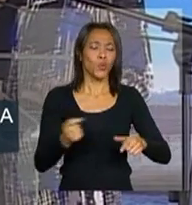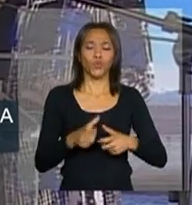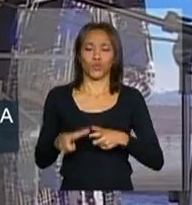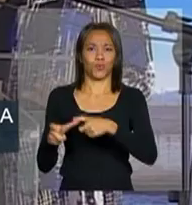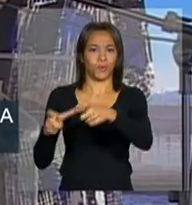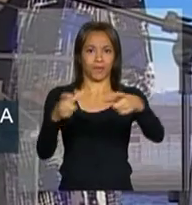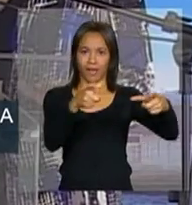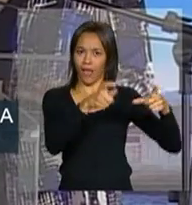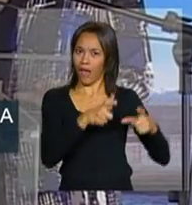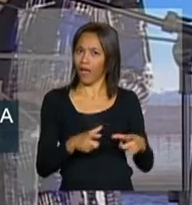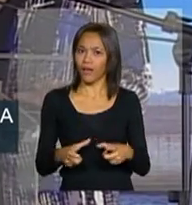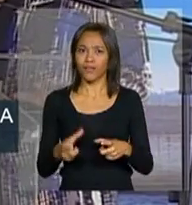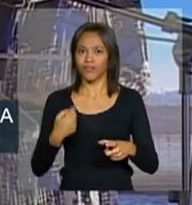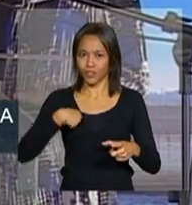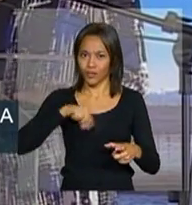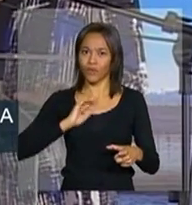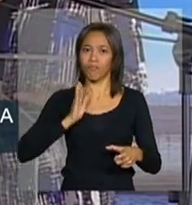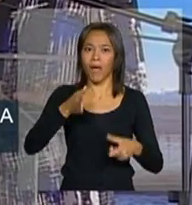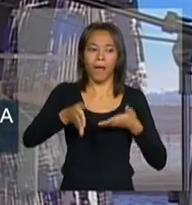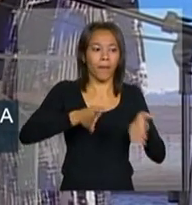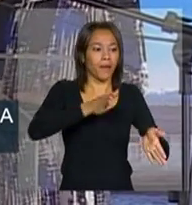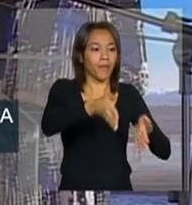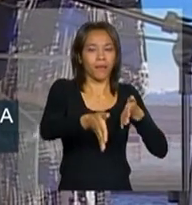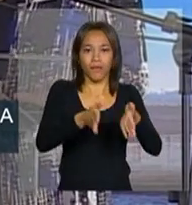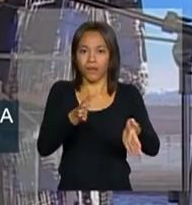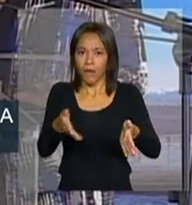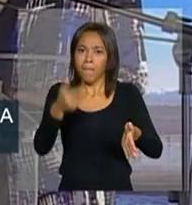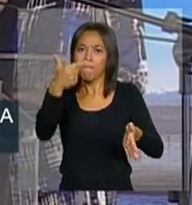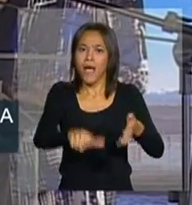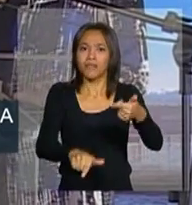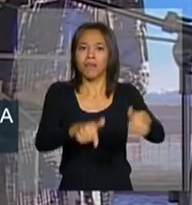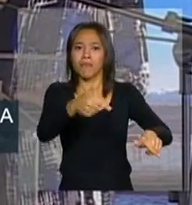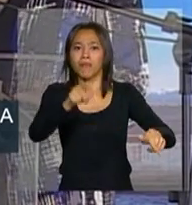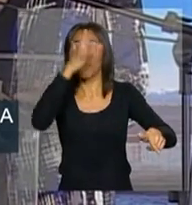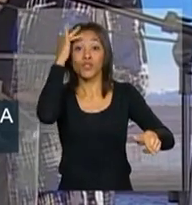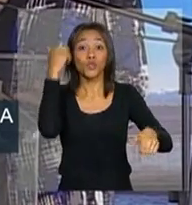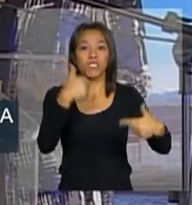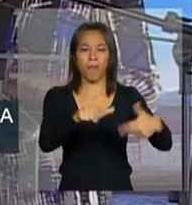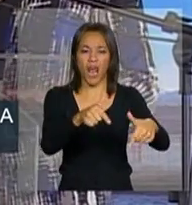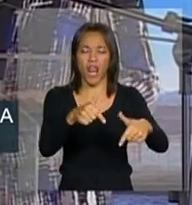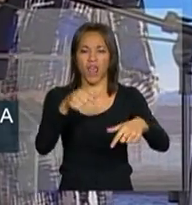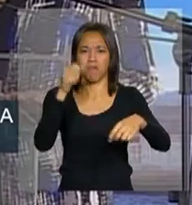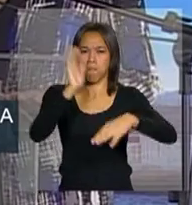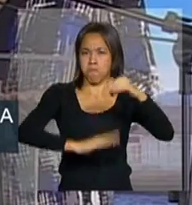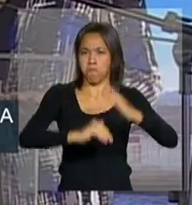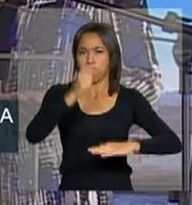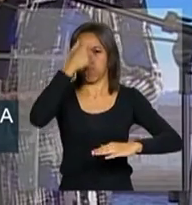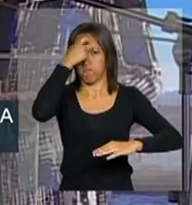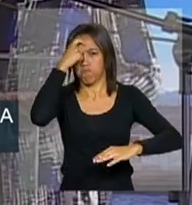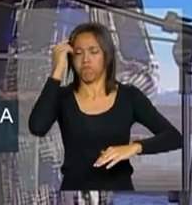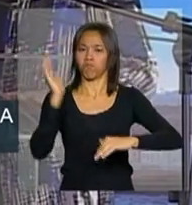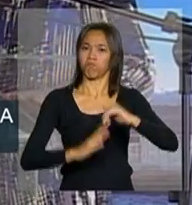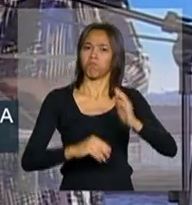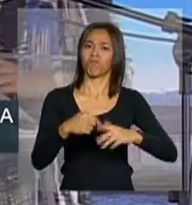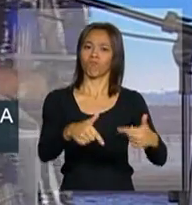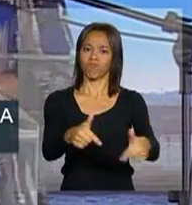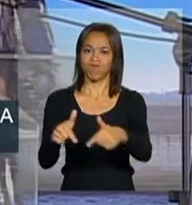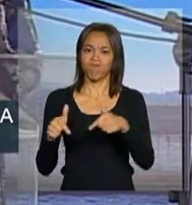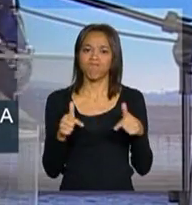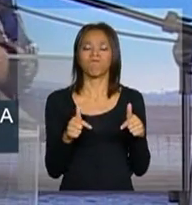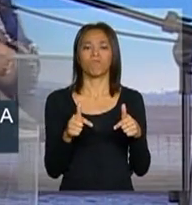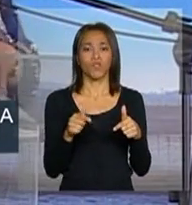lugares que estivermos, mais trabalhadores capacitados e qualificados. porque, na verdade,